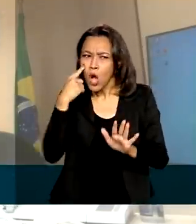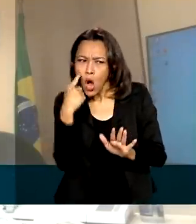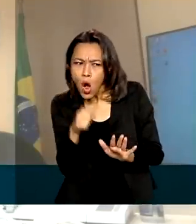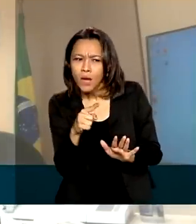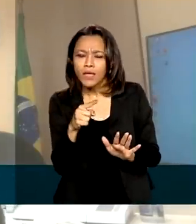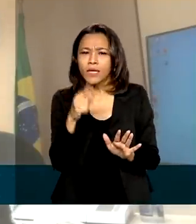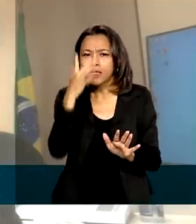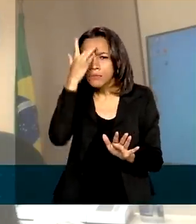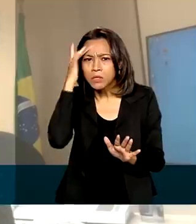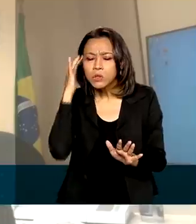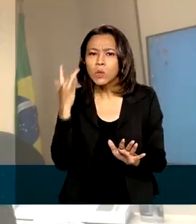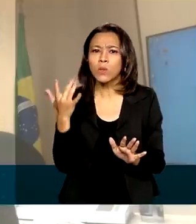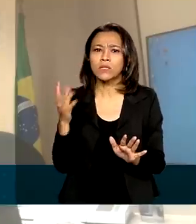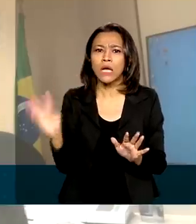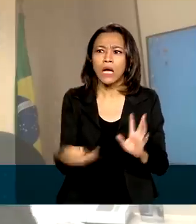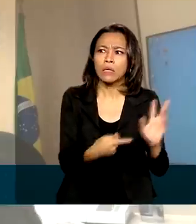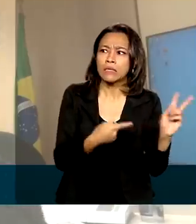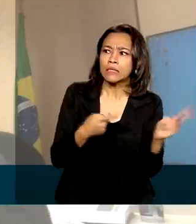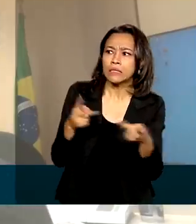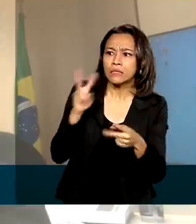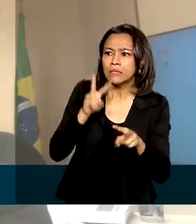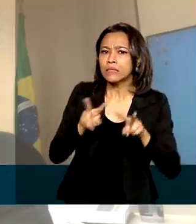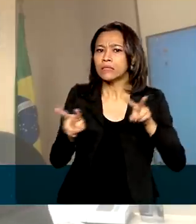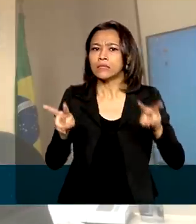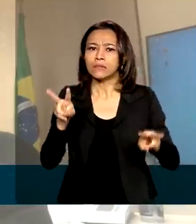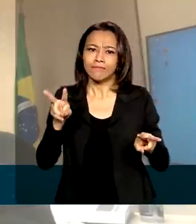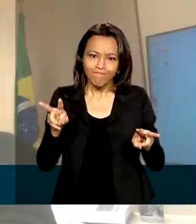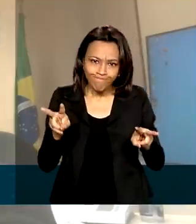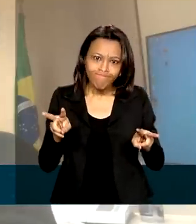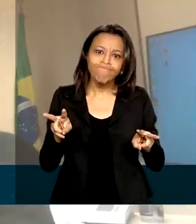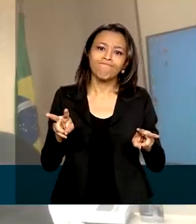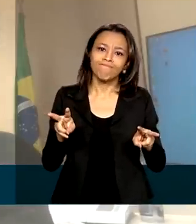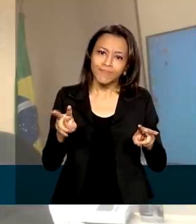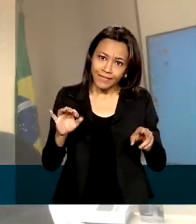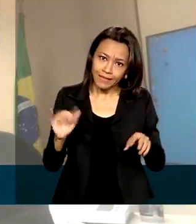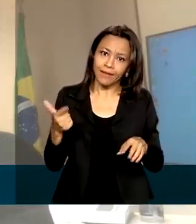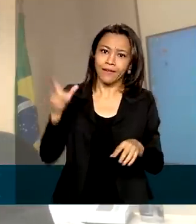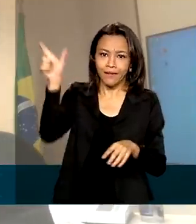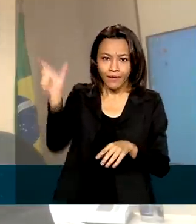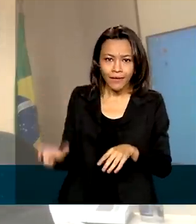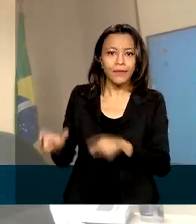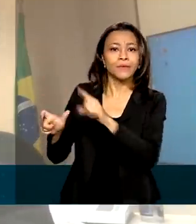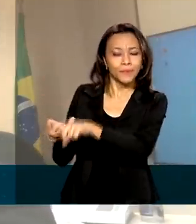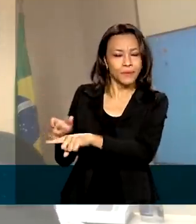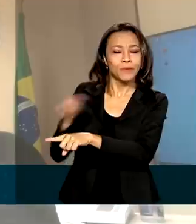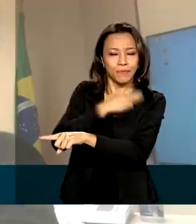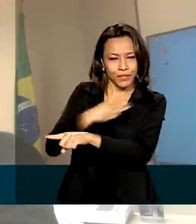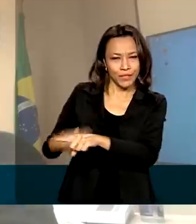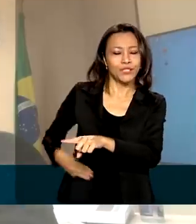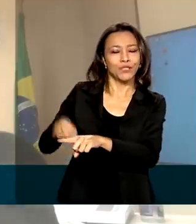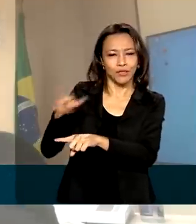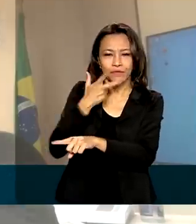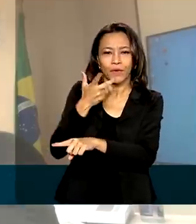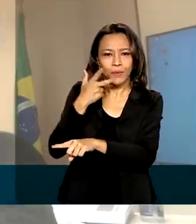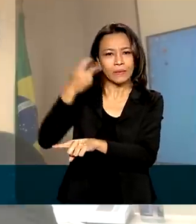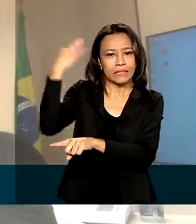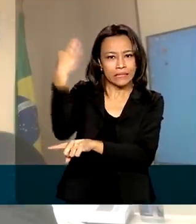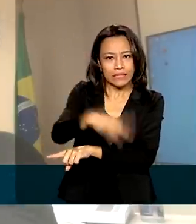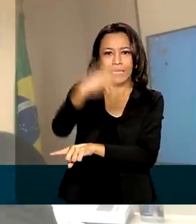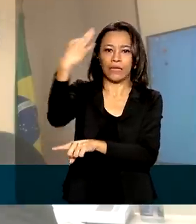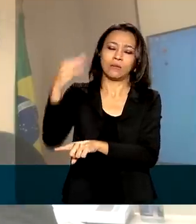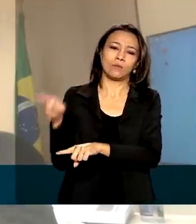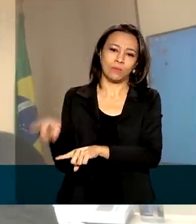esperavam e o que está acontecendo, não há dúvidas de que o ministro Paulo Guedes estava certo. O Brasil está